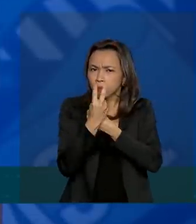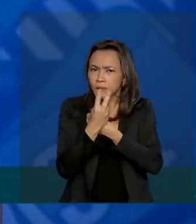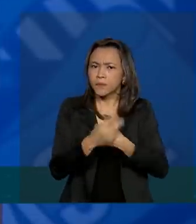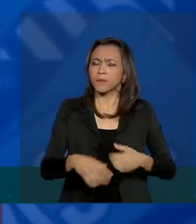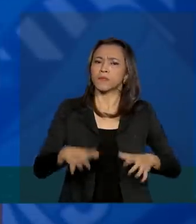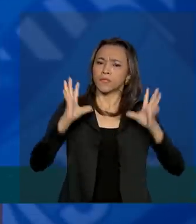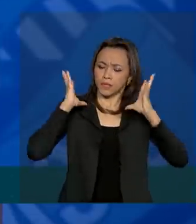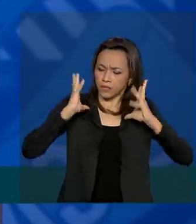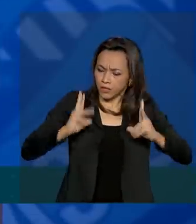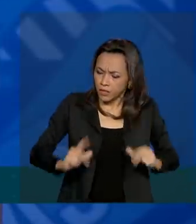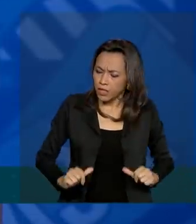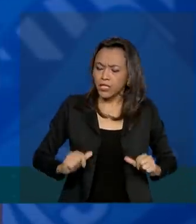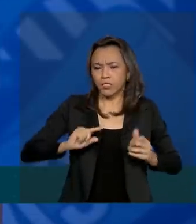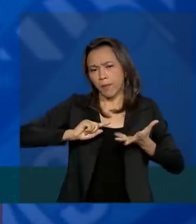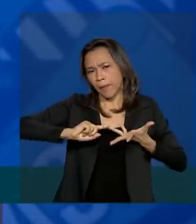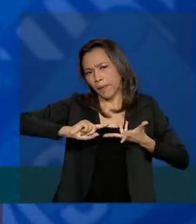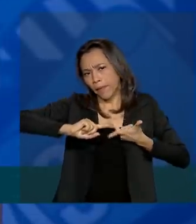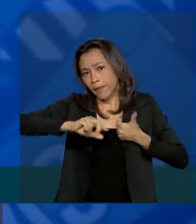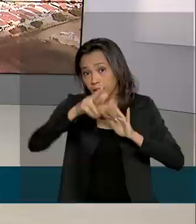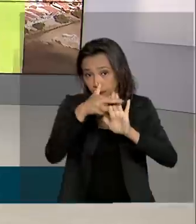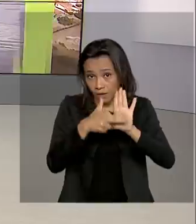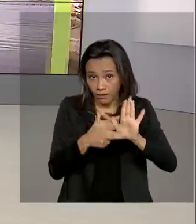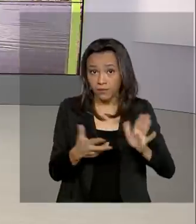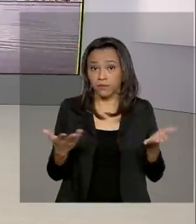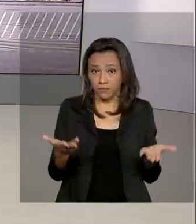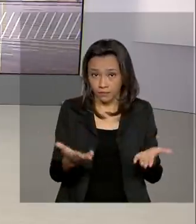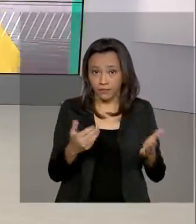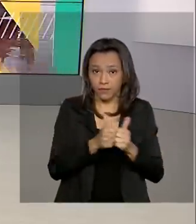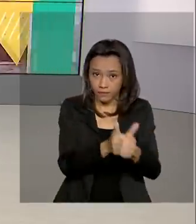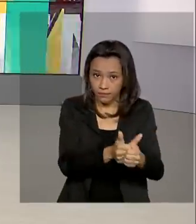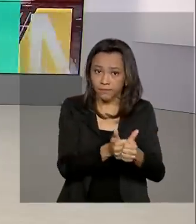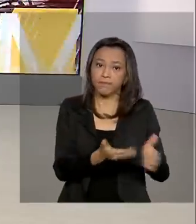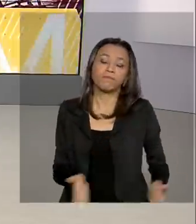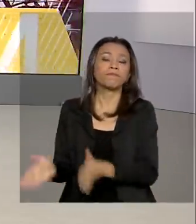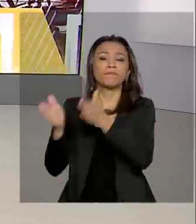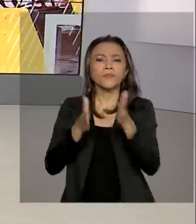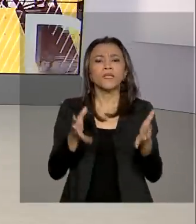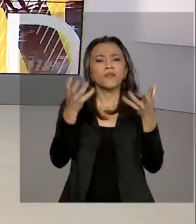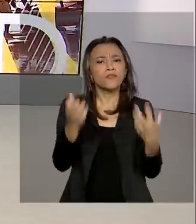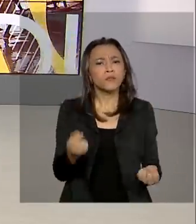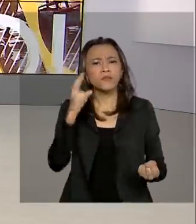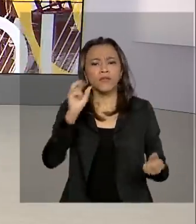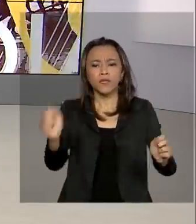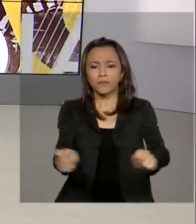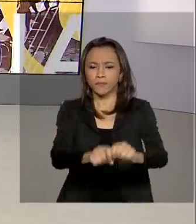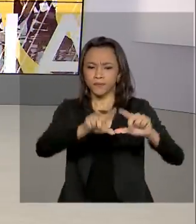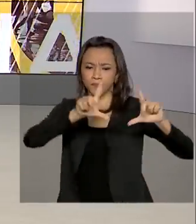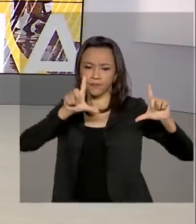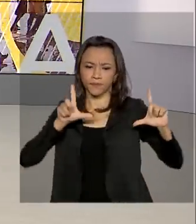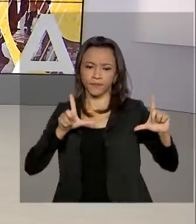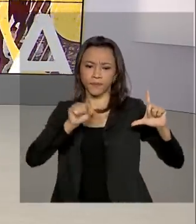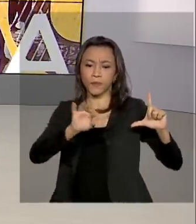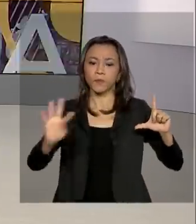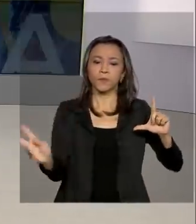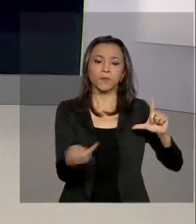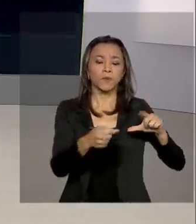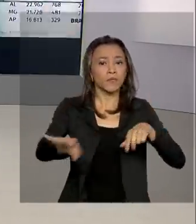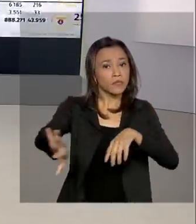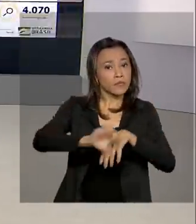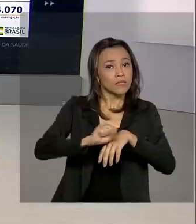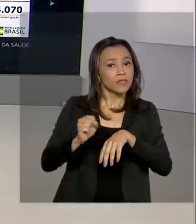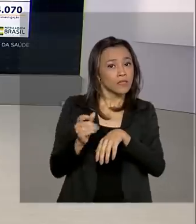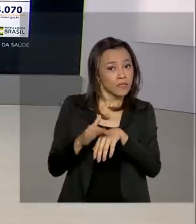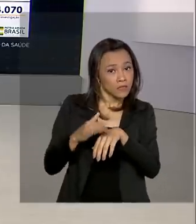da máscara e uma série de outras medidas. E vamos acompanhar aqui no telão o número de casos de Covid-19